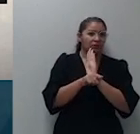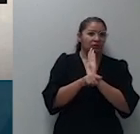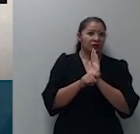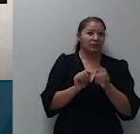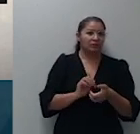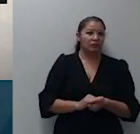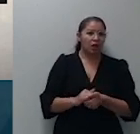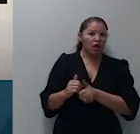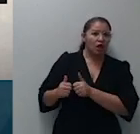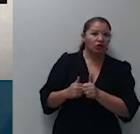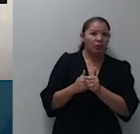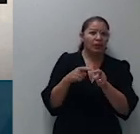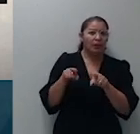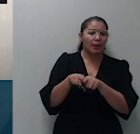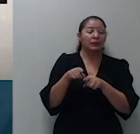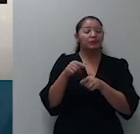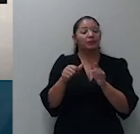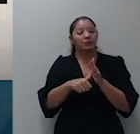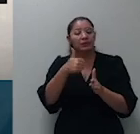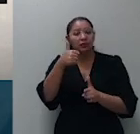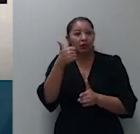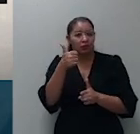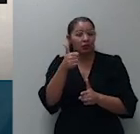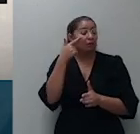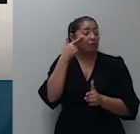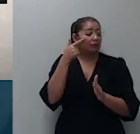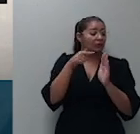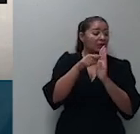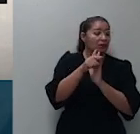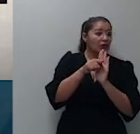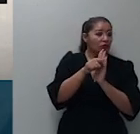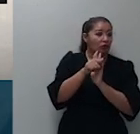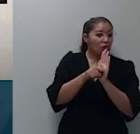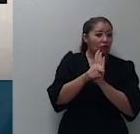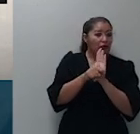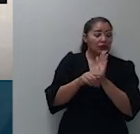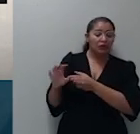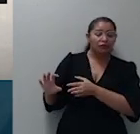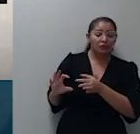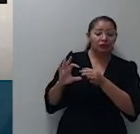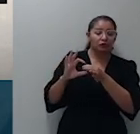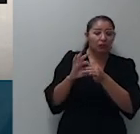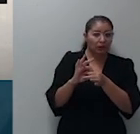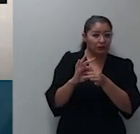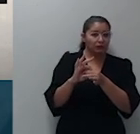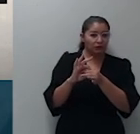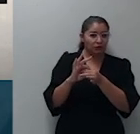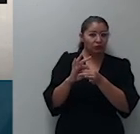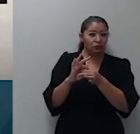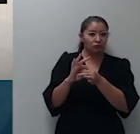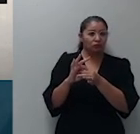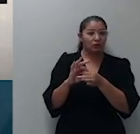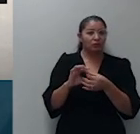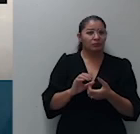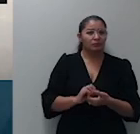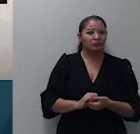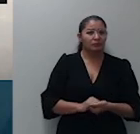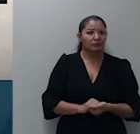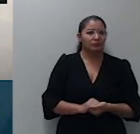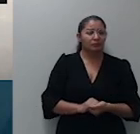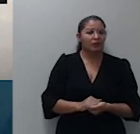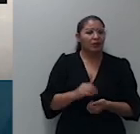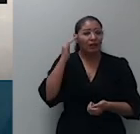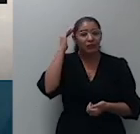preliminar que examina a petição da qual a União pleiteia a sucessão processual pelo INCA entendendo que primeiramente